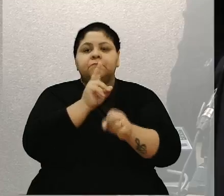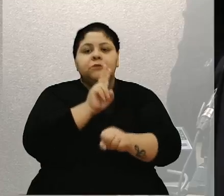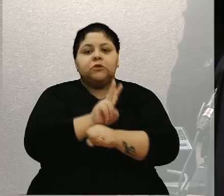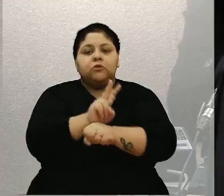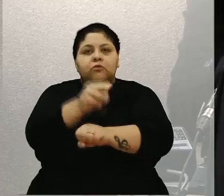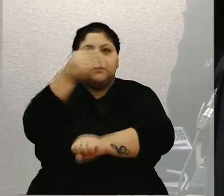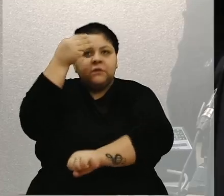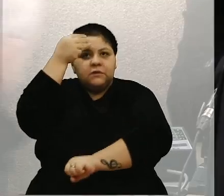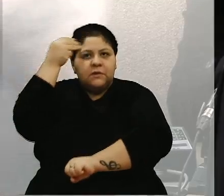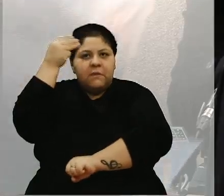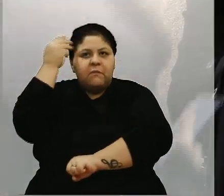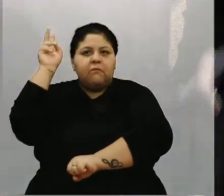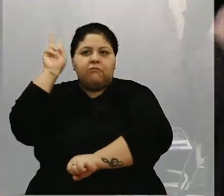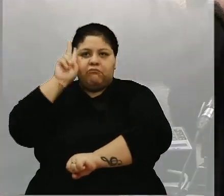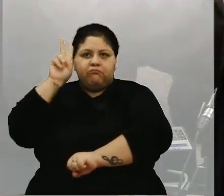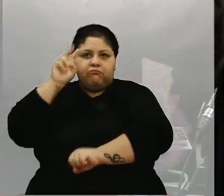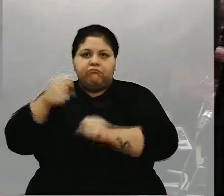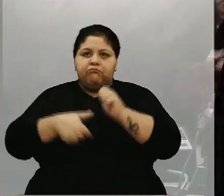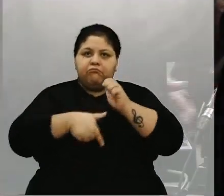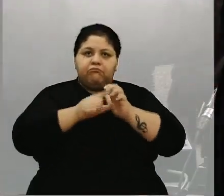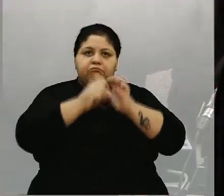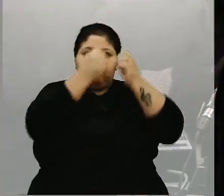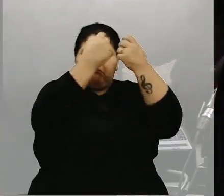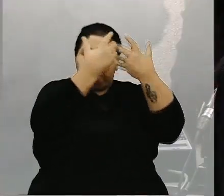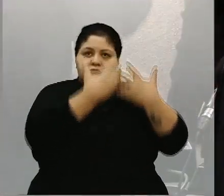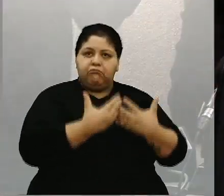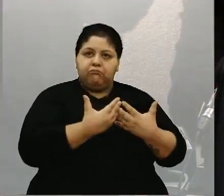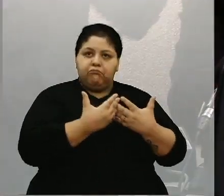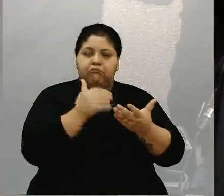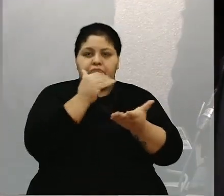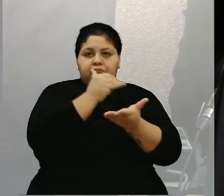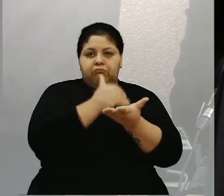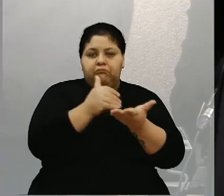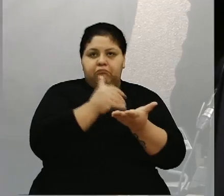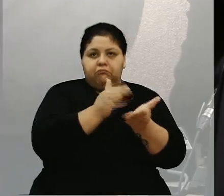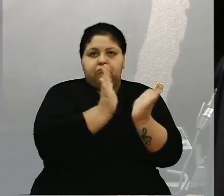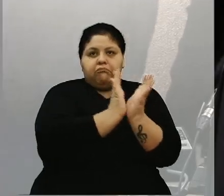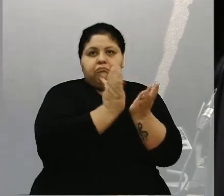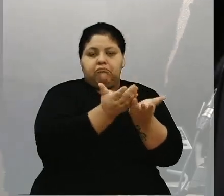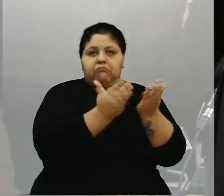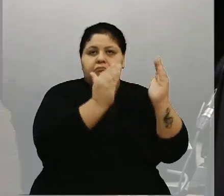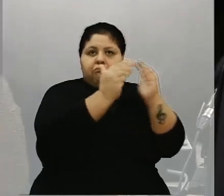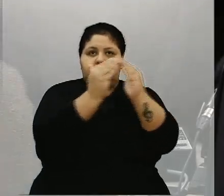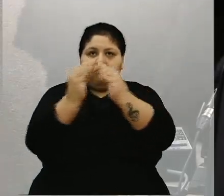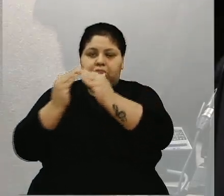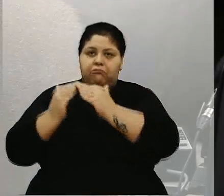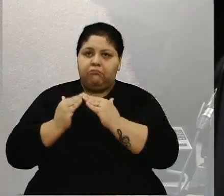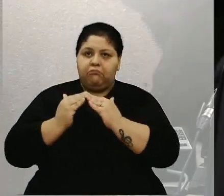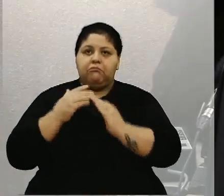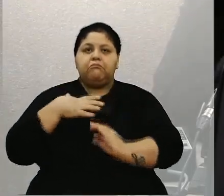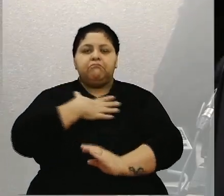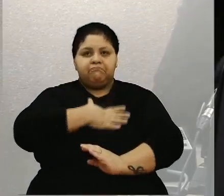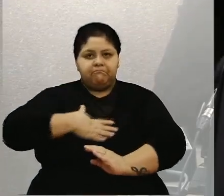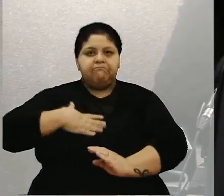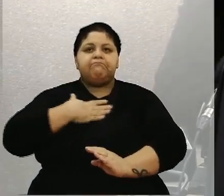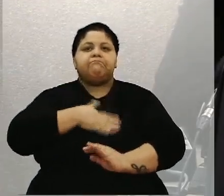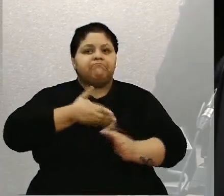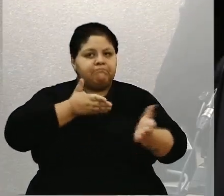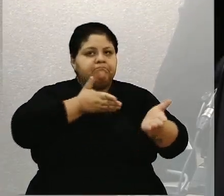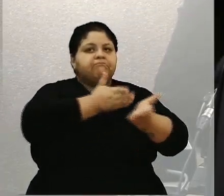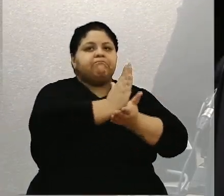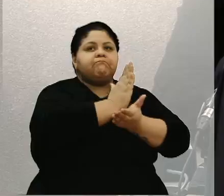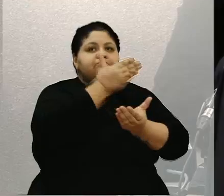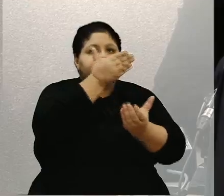Ante o exposto, a Comissão de Desenvolvimento Urbano, Transporte e Habitação manifesta-se de forma favorável ao